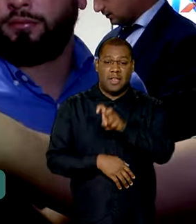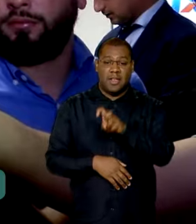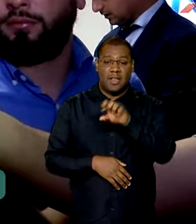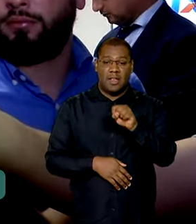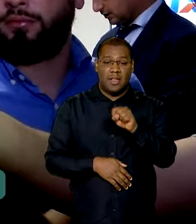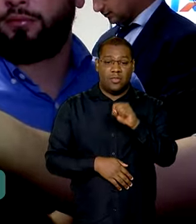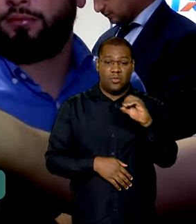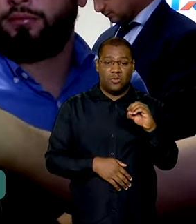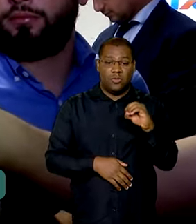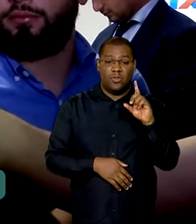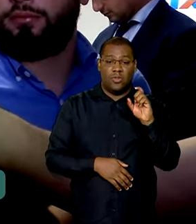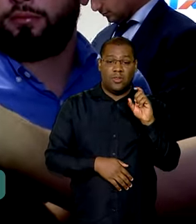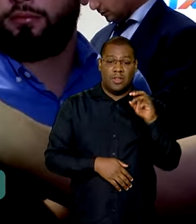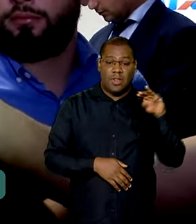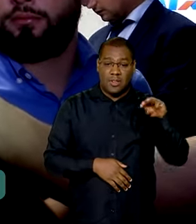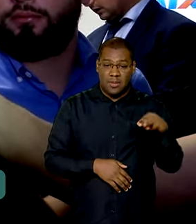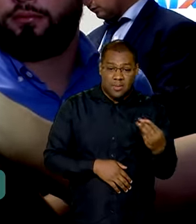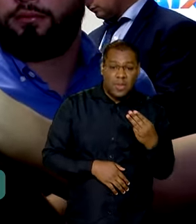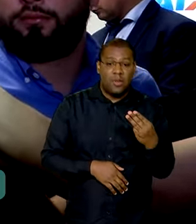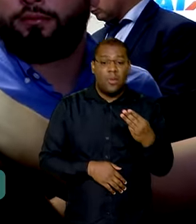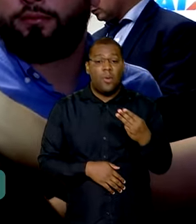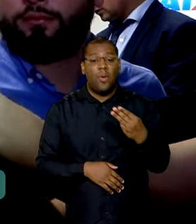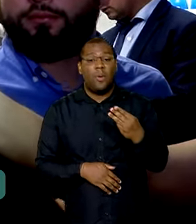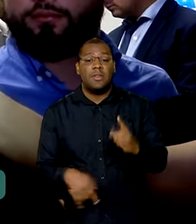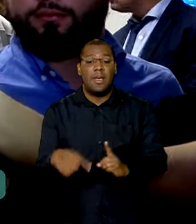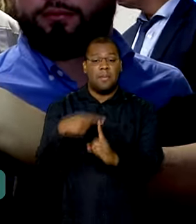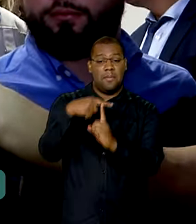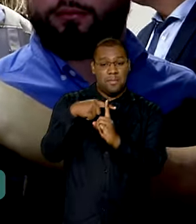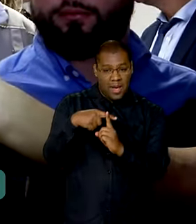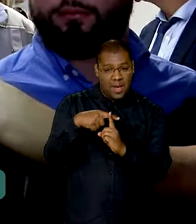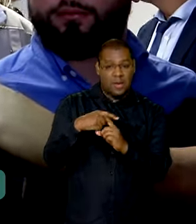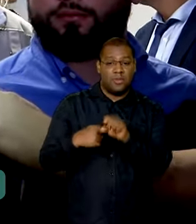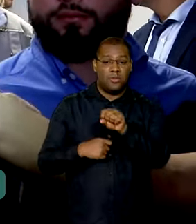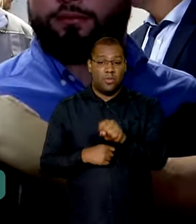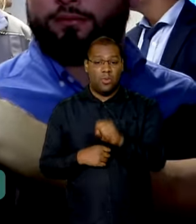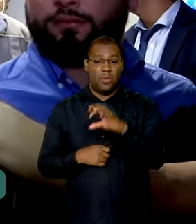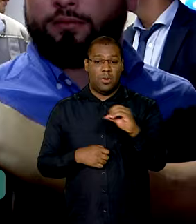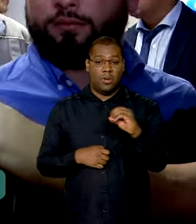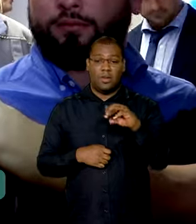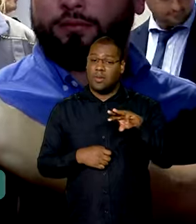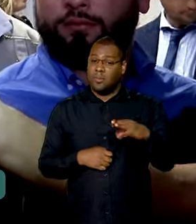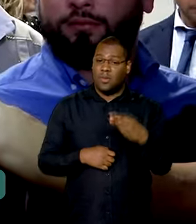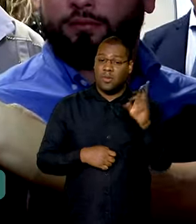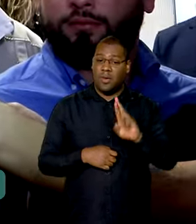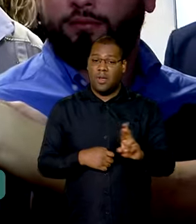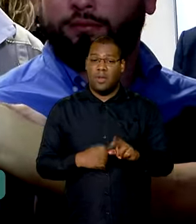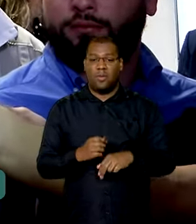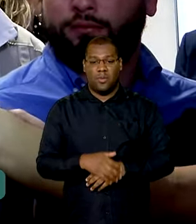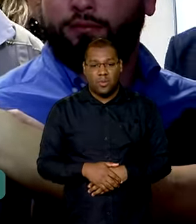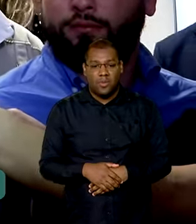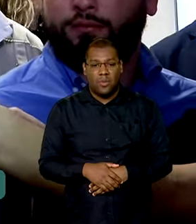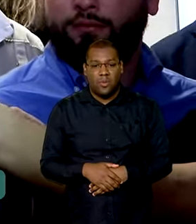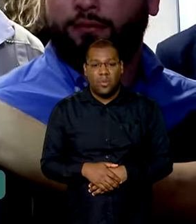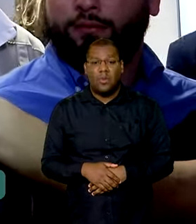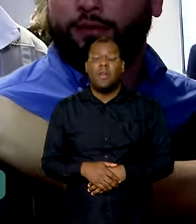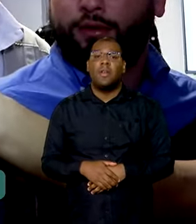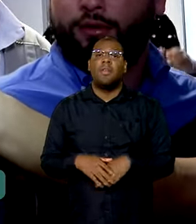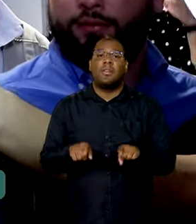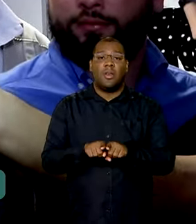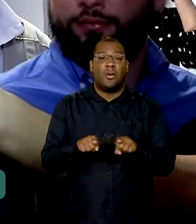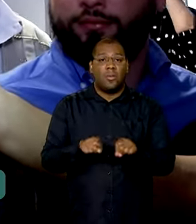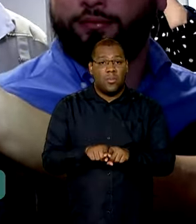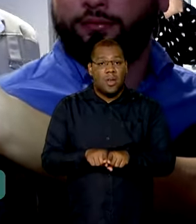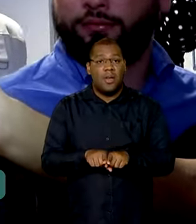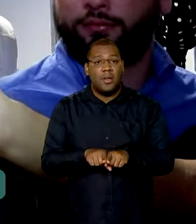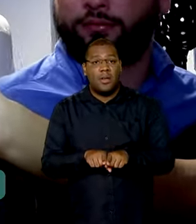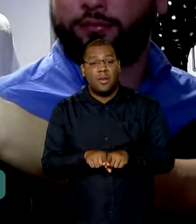de emendas de bancada na saúde e nós temos 448 milhões de emendas individuais